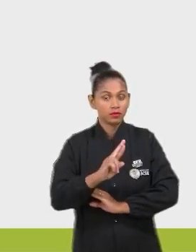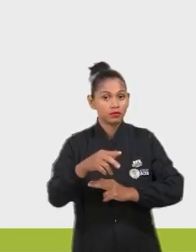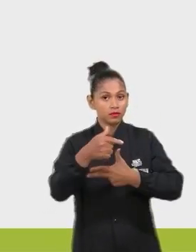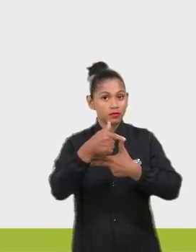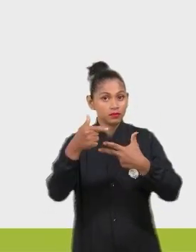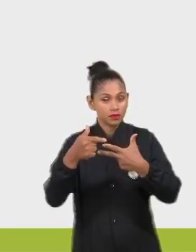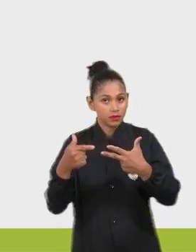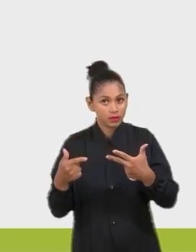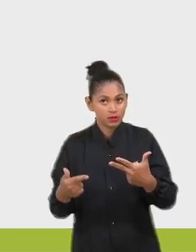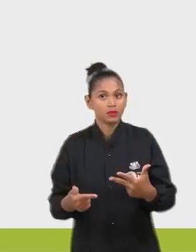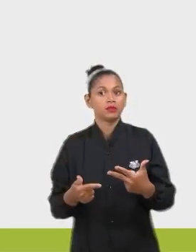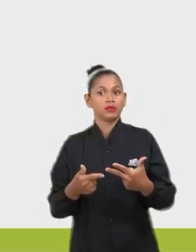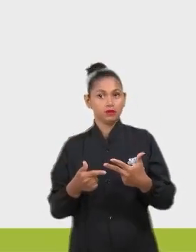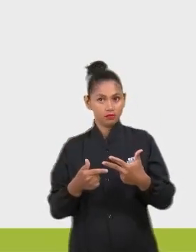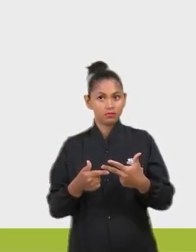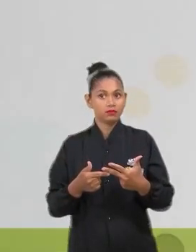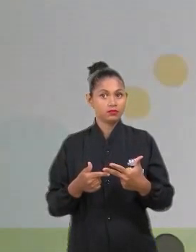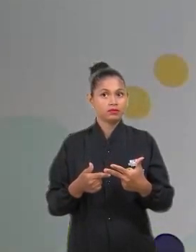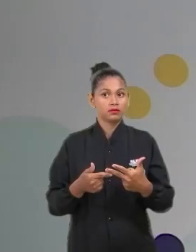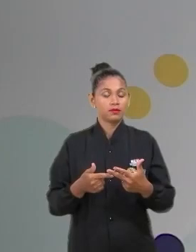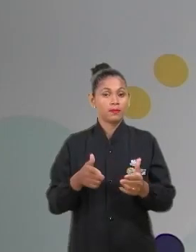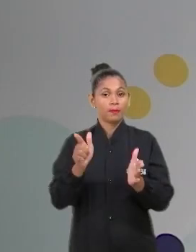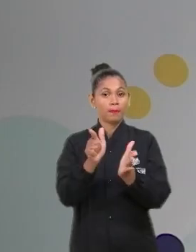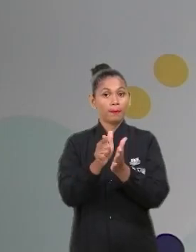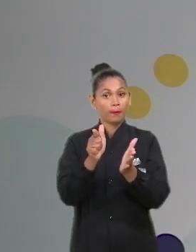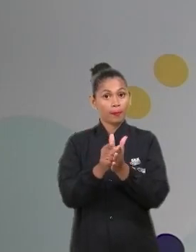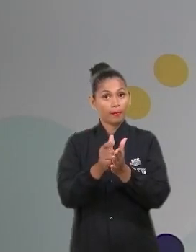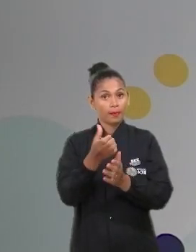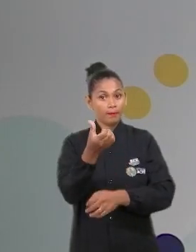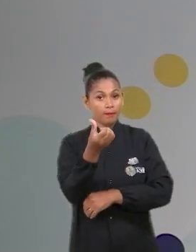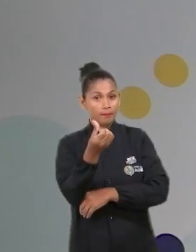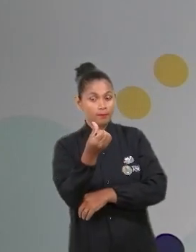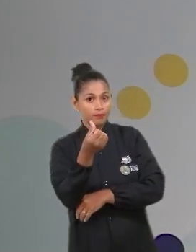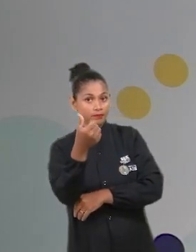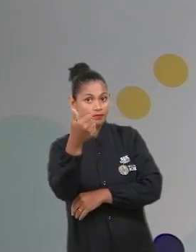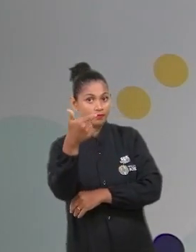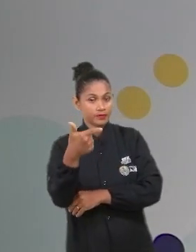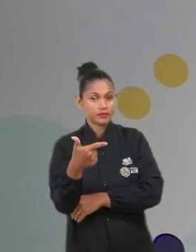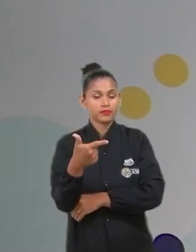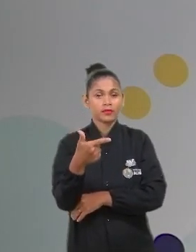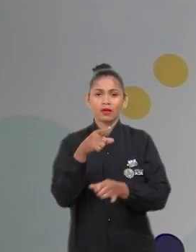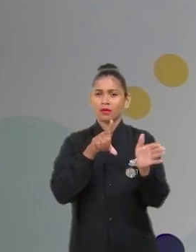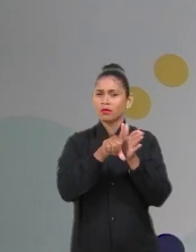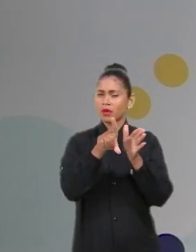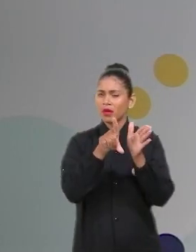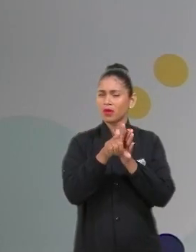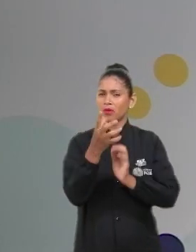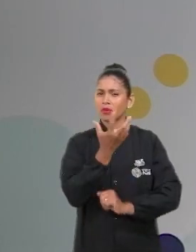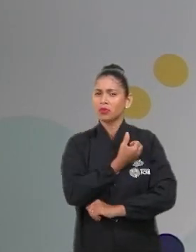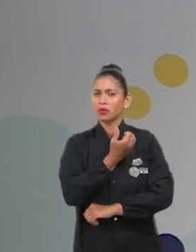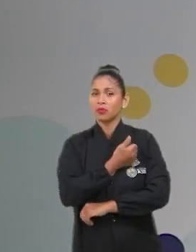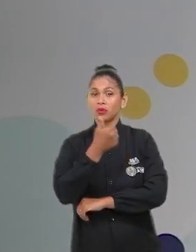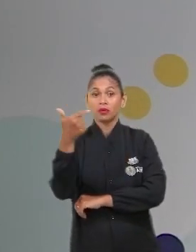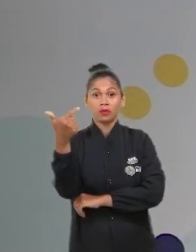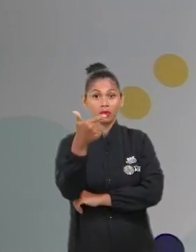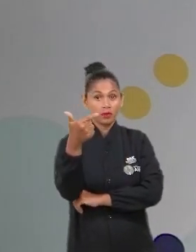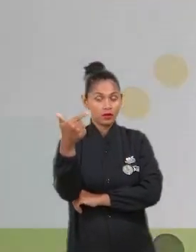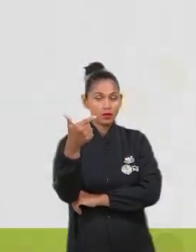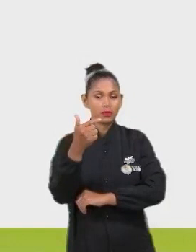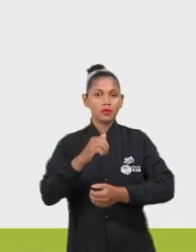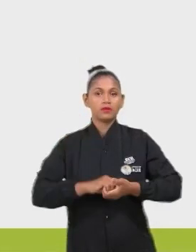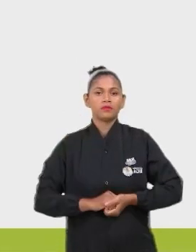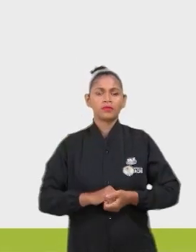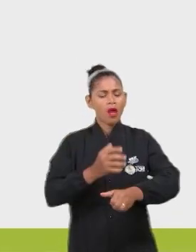material, sistema Farias Brito, página 62, lá da questão 22, diz assim, as